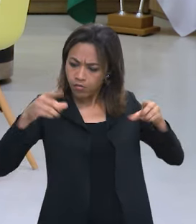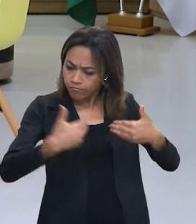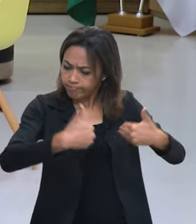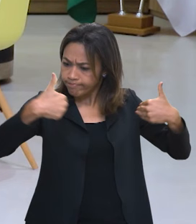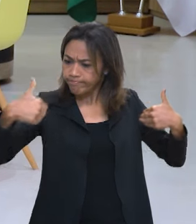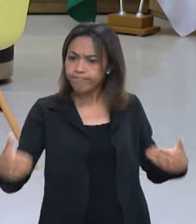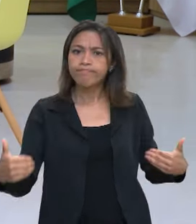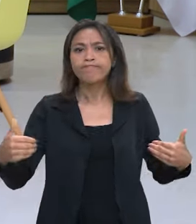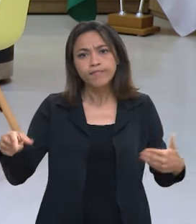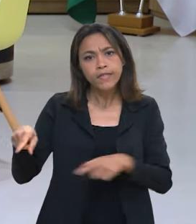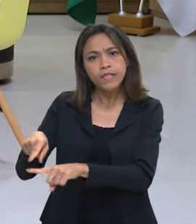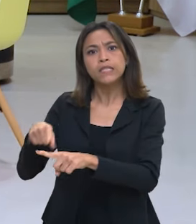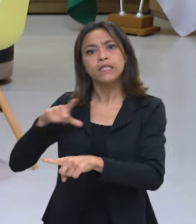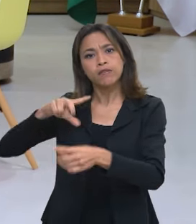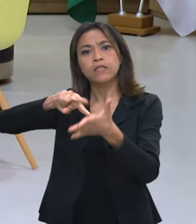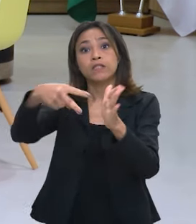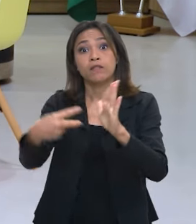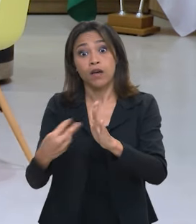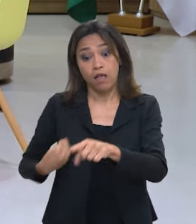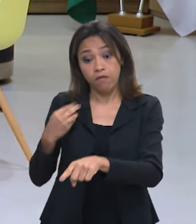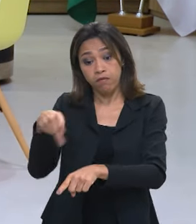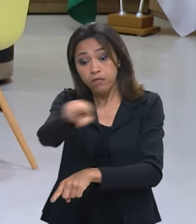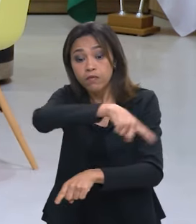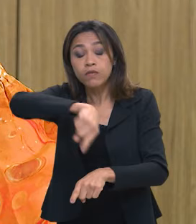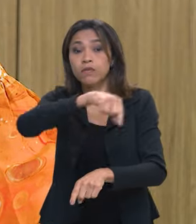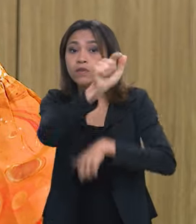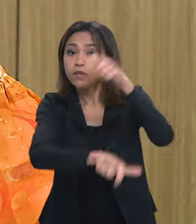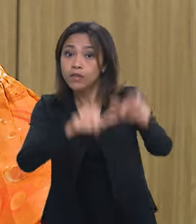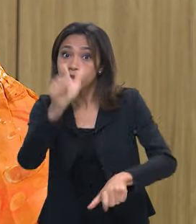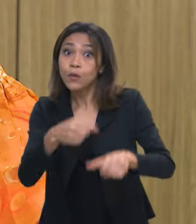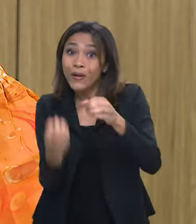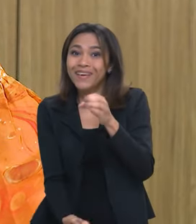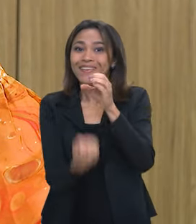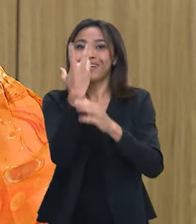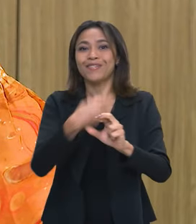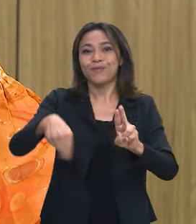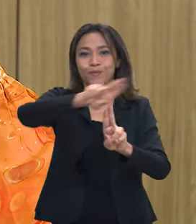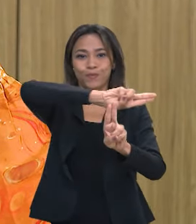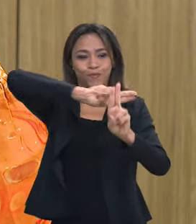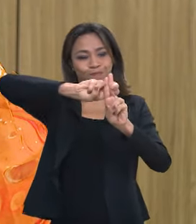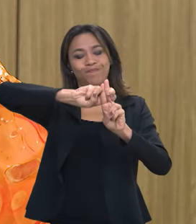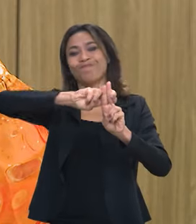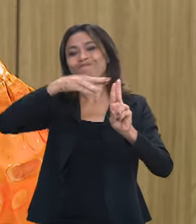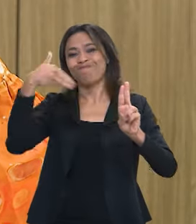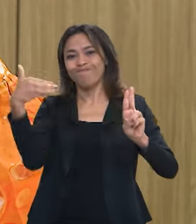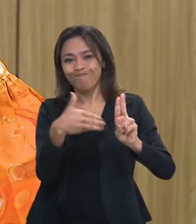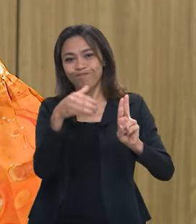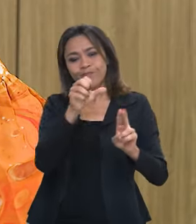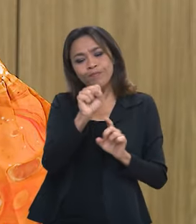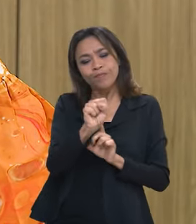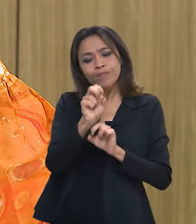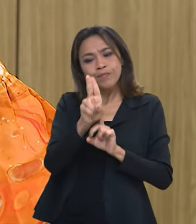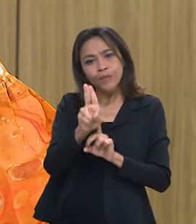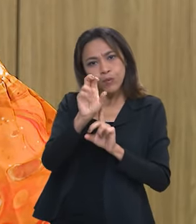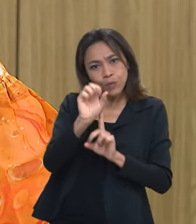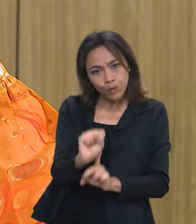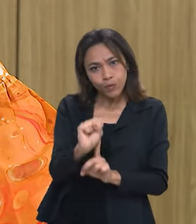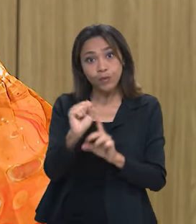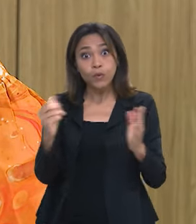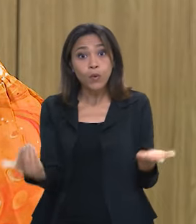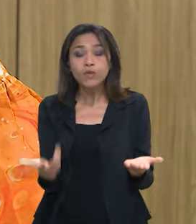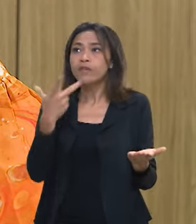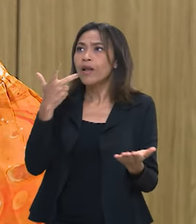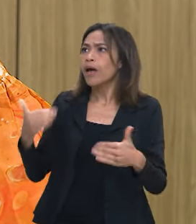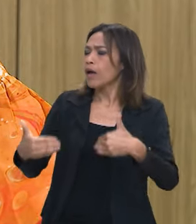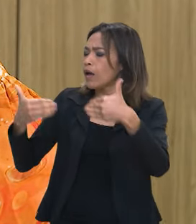faz diferença na vida da população com a criação do Sistema Único de Saúde. Por isso, hoje, falar de